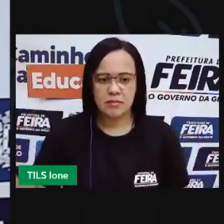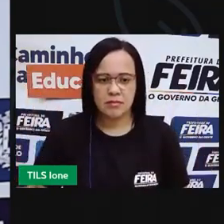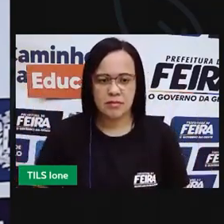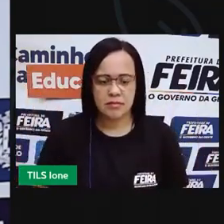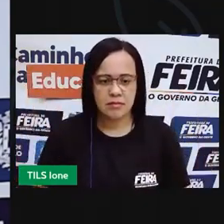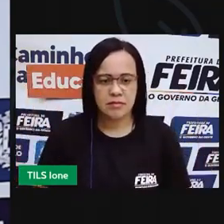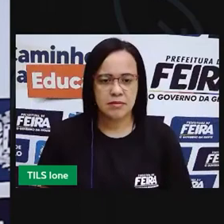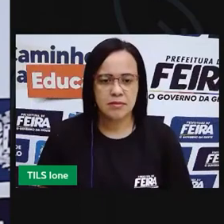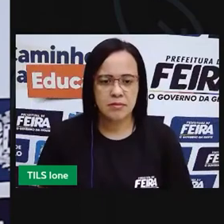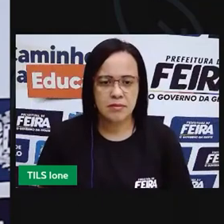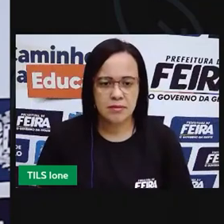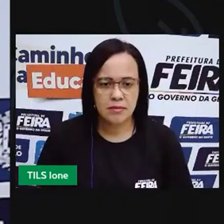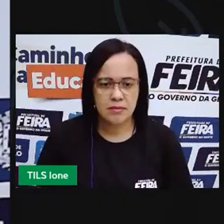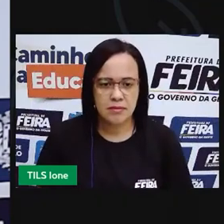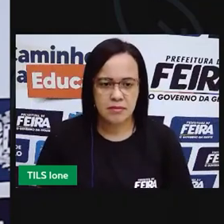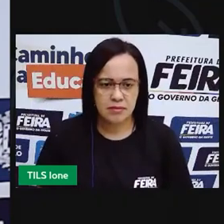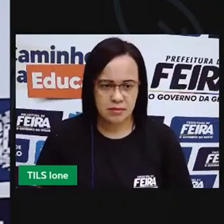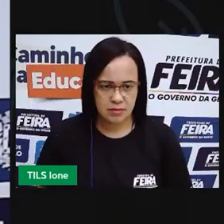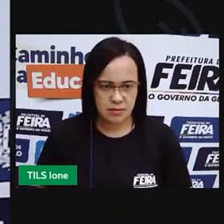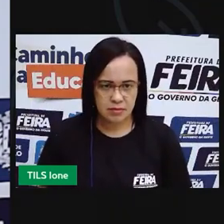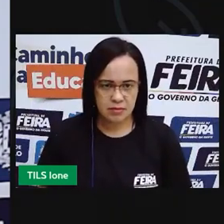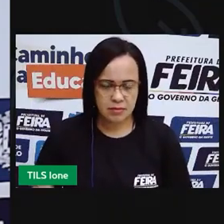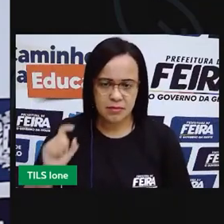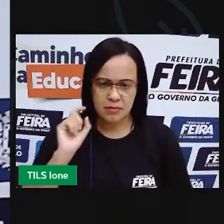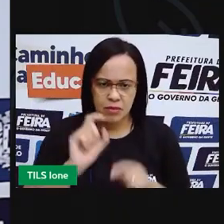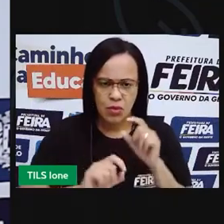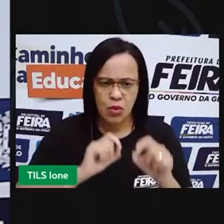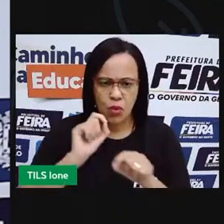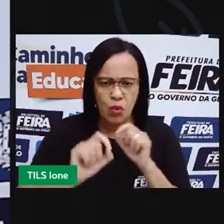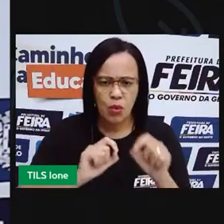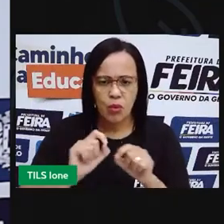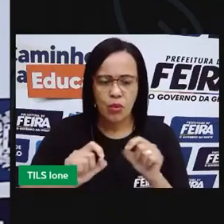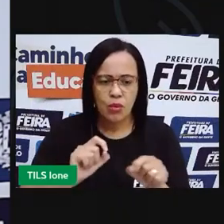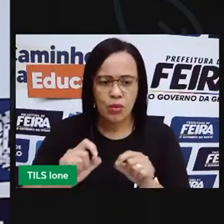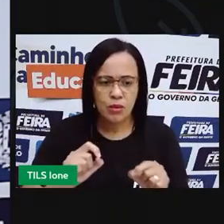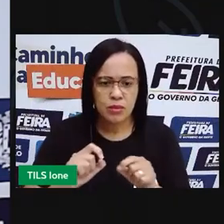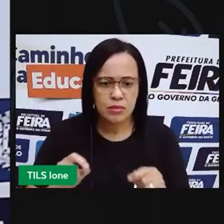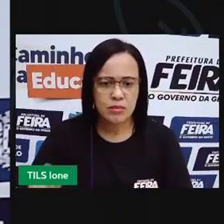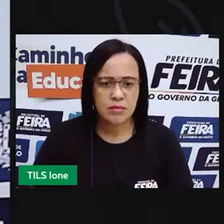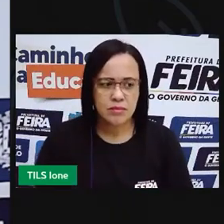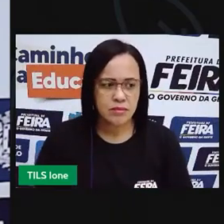E se agora os apagarem? Não.